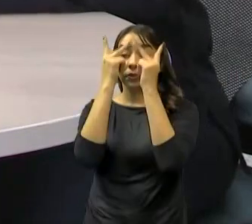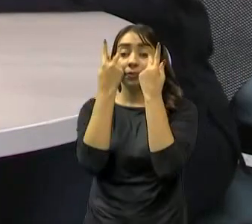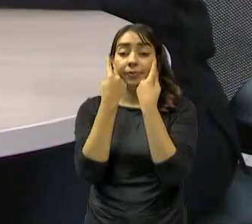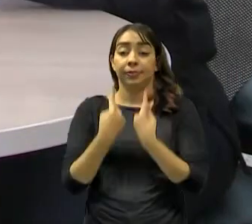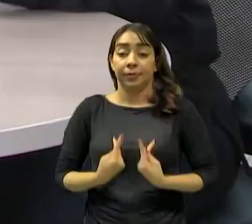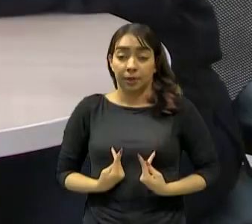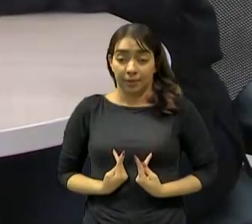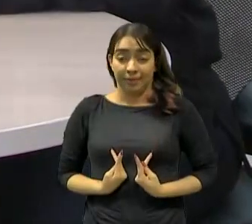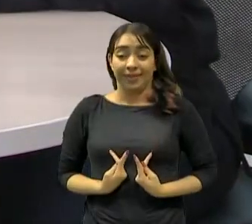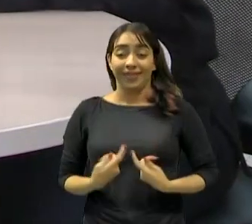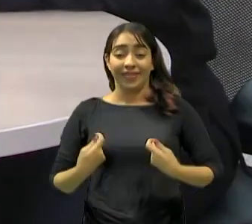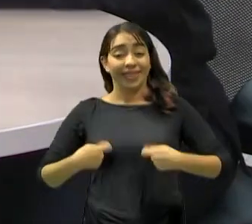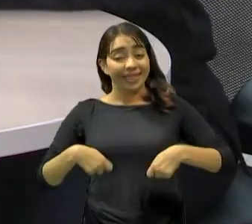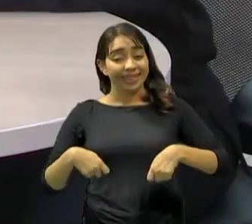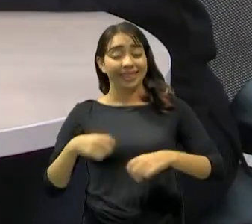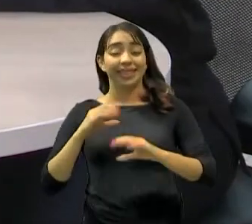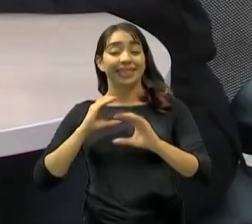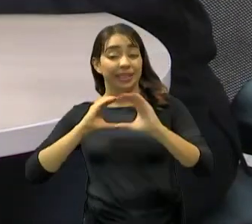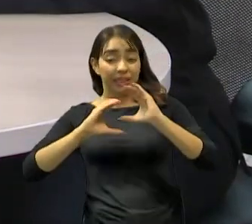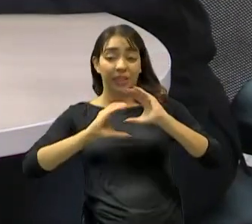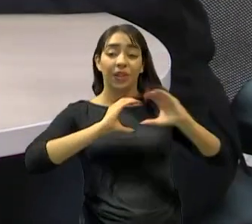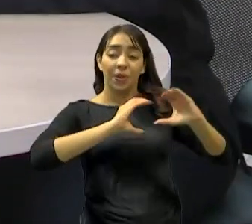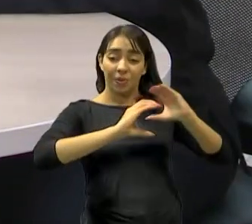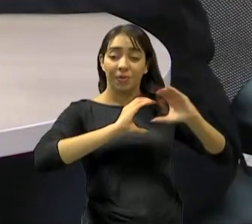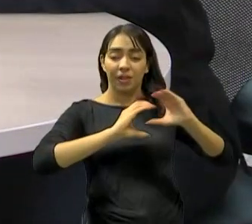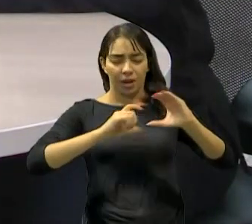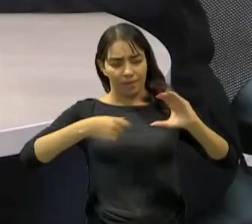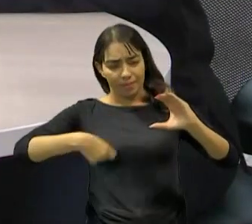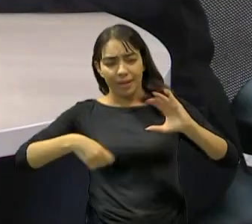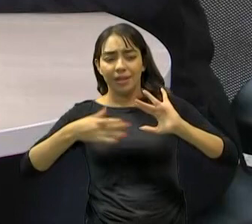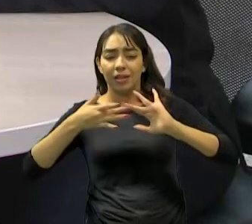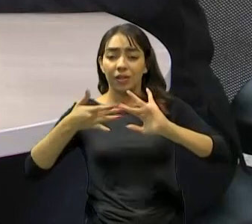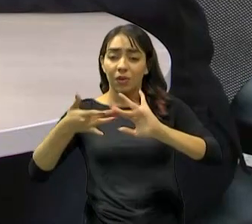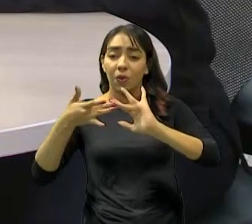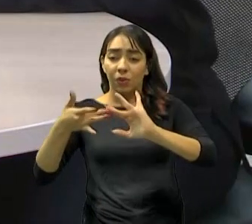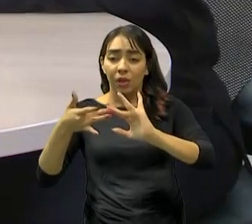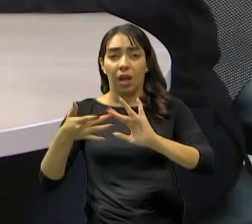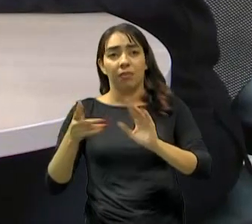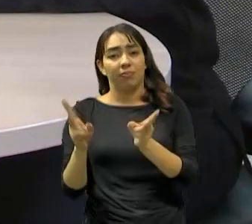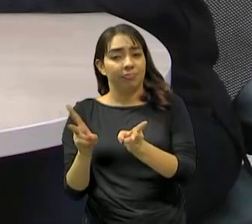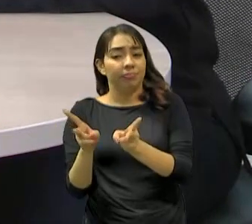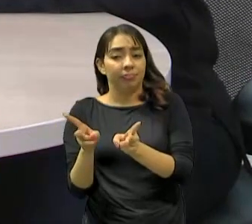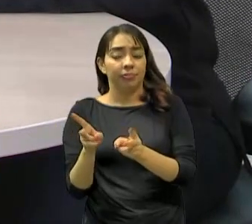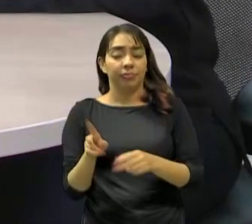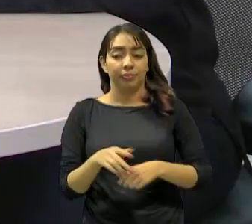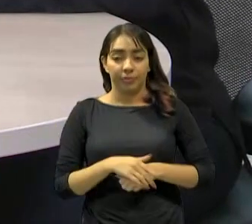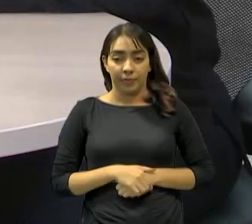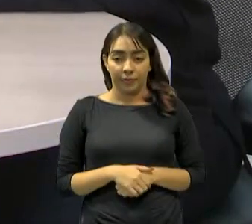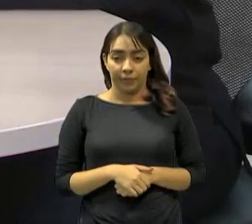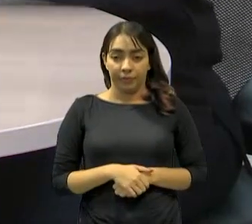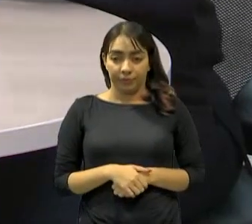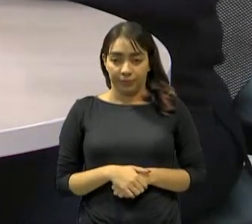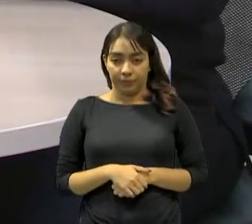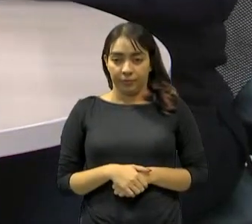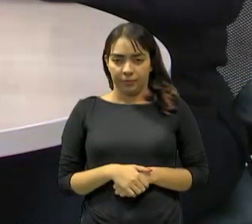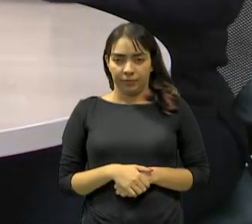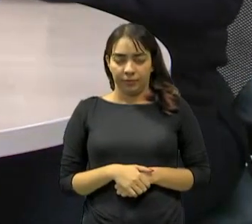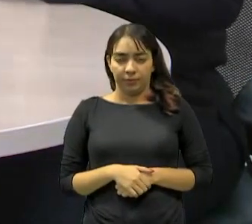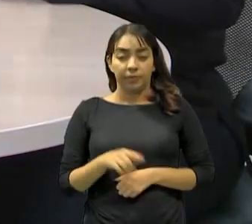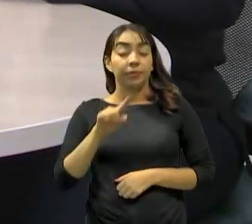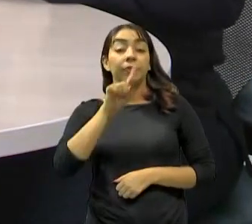mesmo com toda essa tecnologia, ainda se precisa do ser humano. Qual a importância, então, da